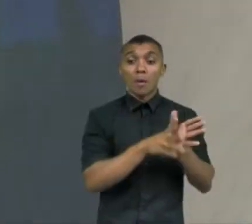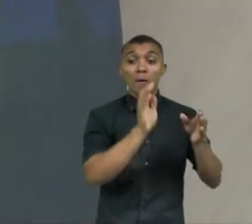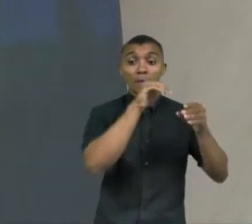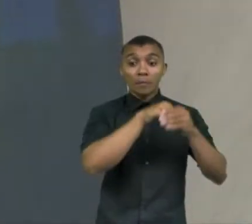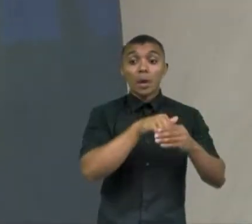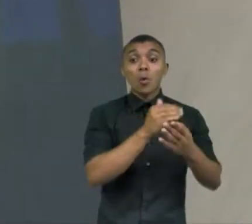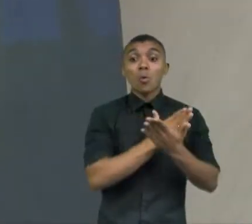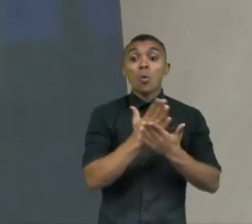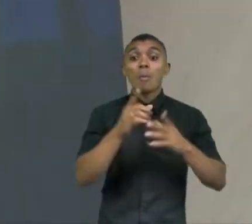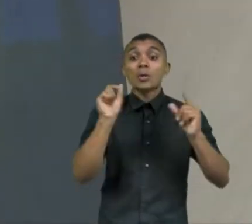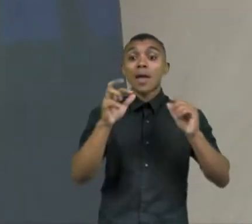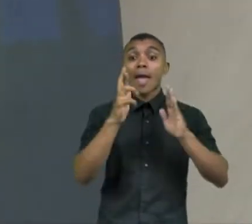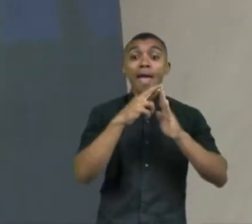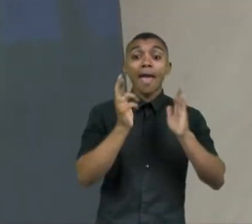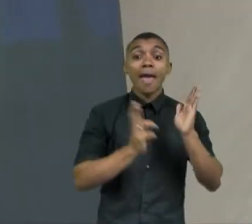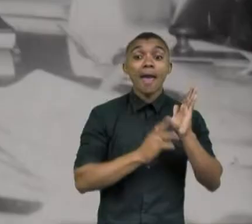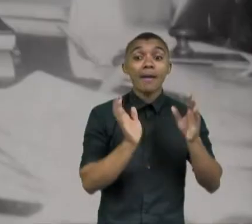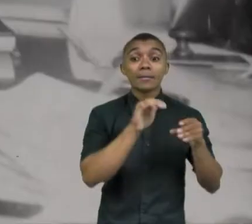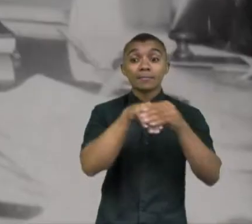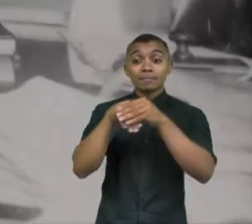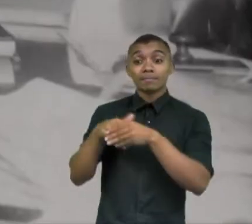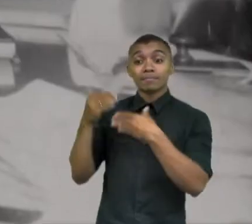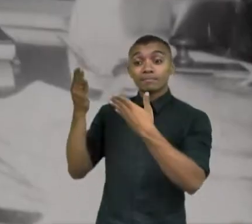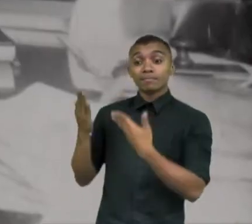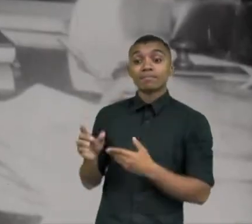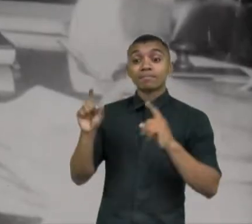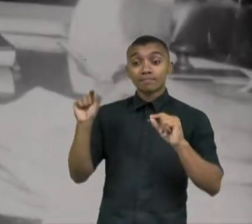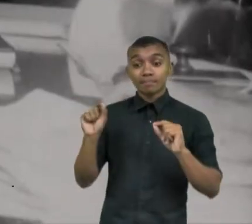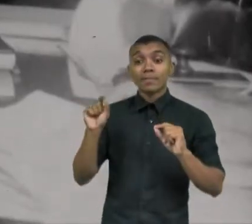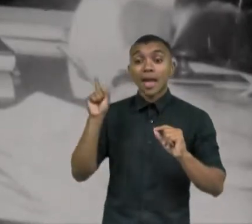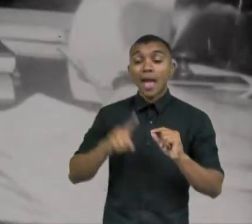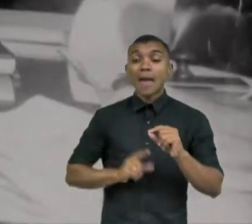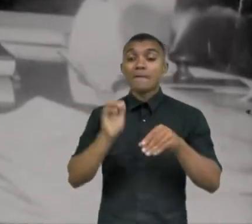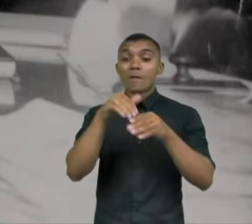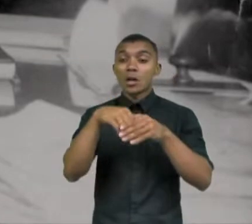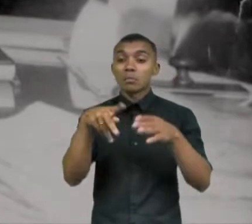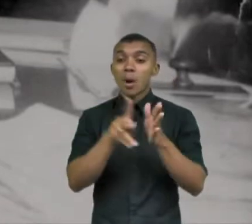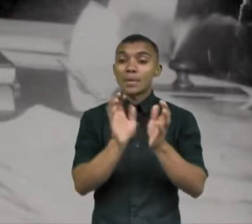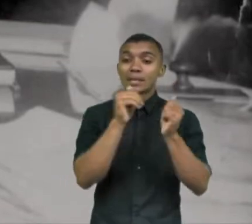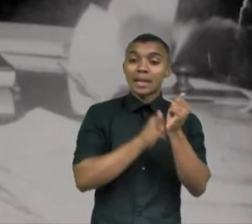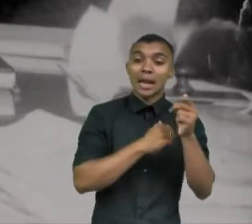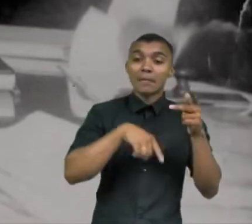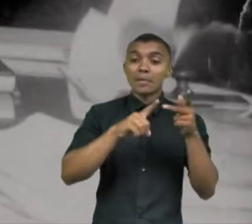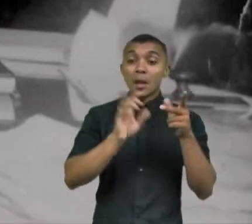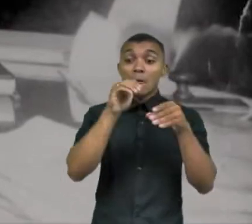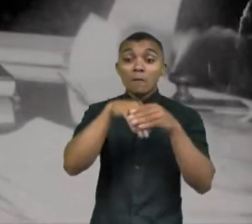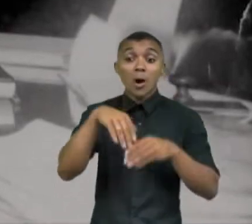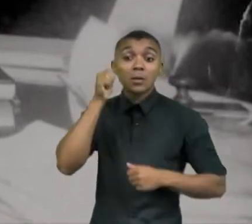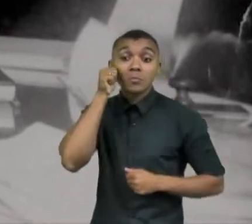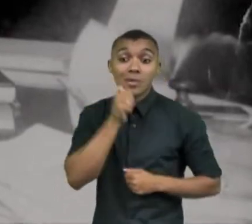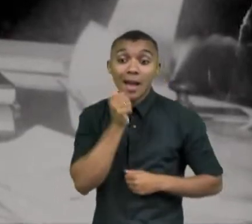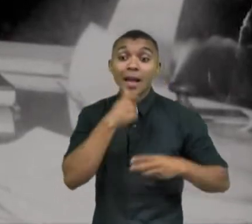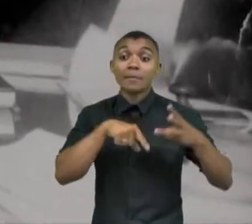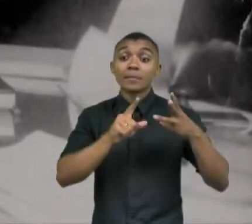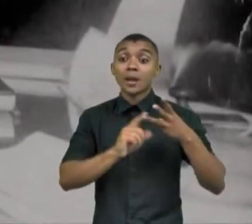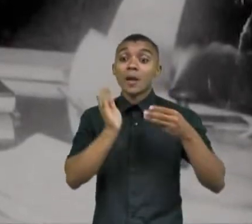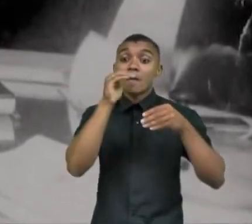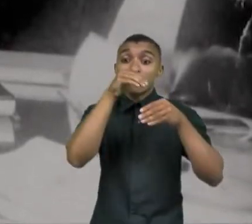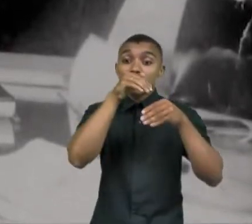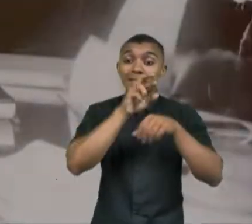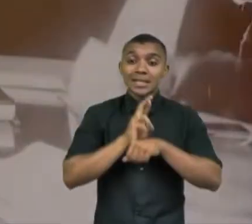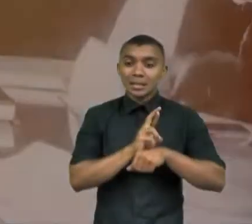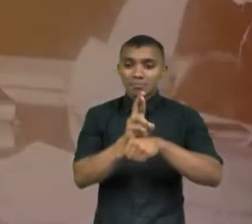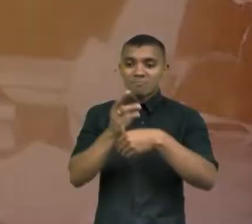Código Eleitoral, que introduziu o voto secreto, o voto feminino e o sistema de representação